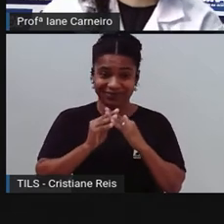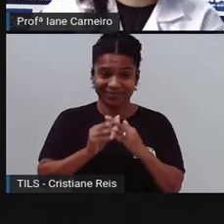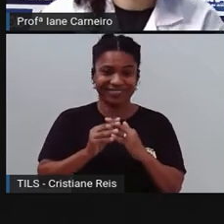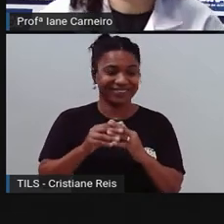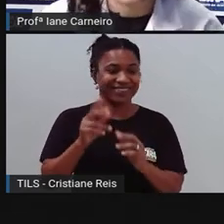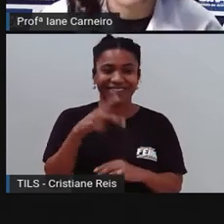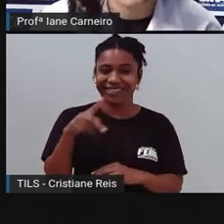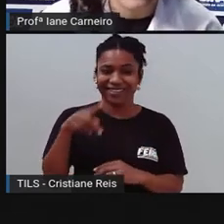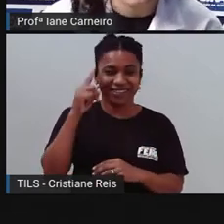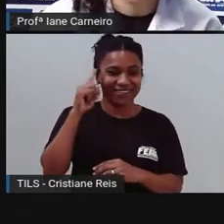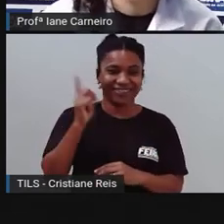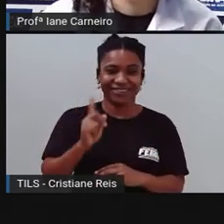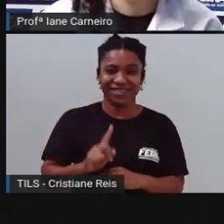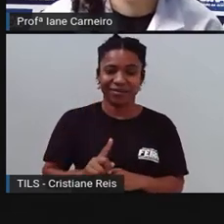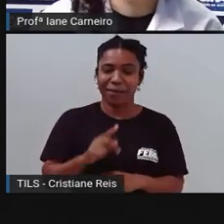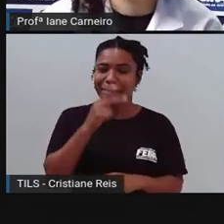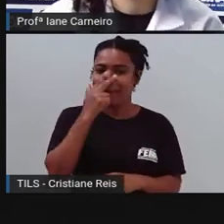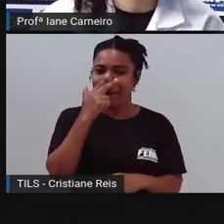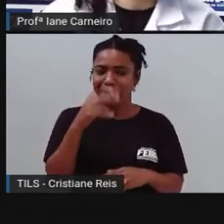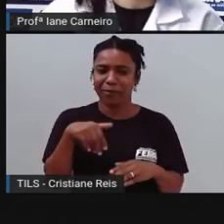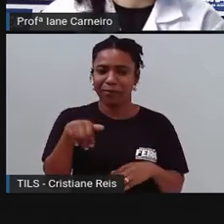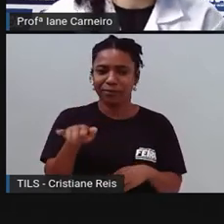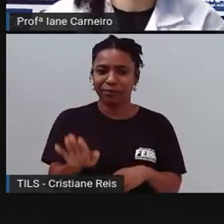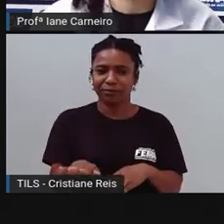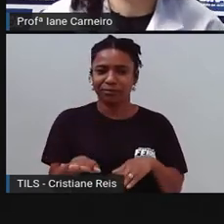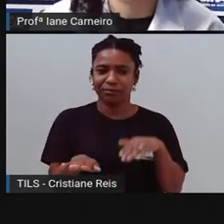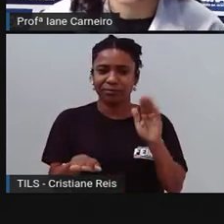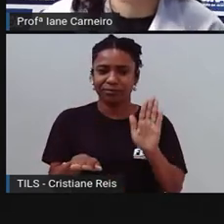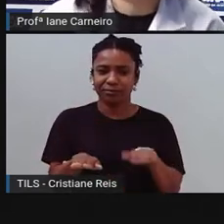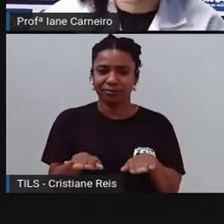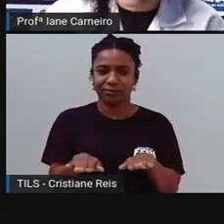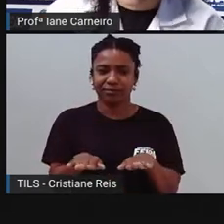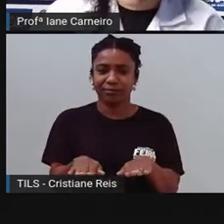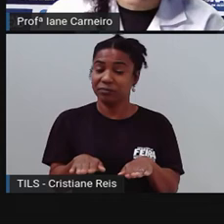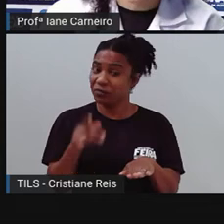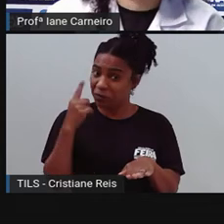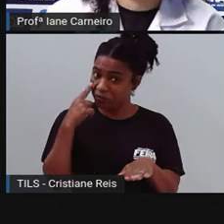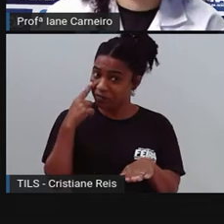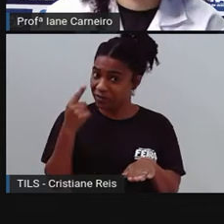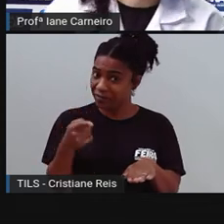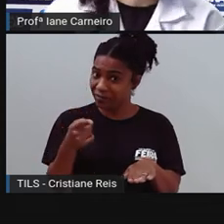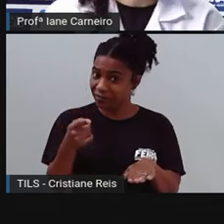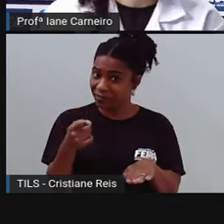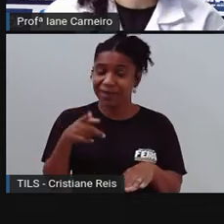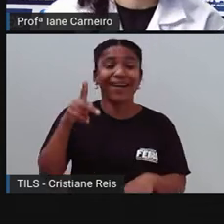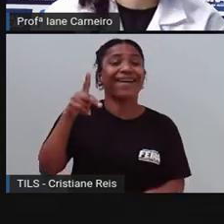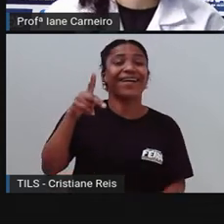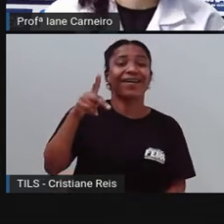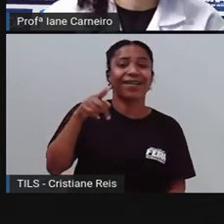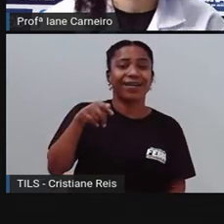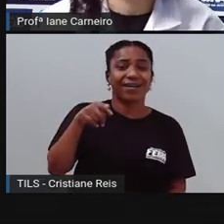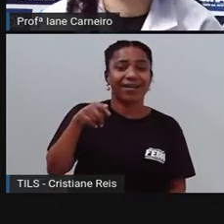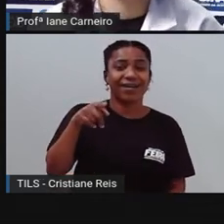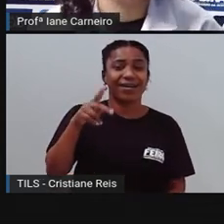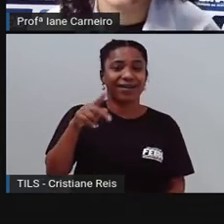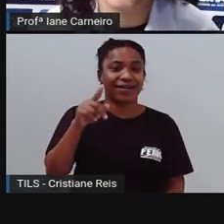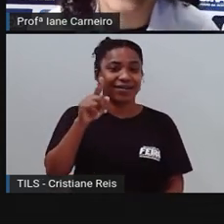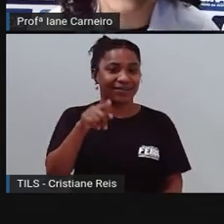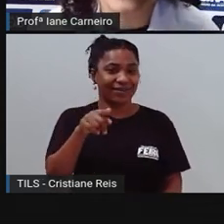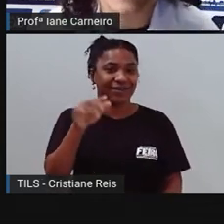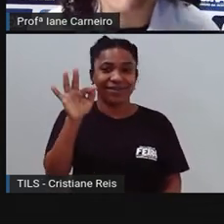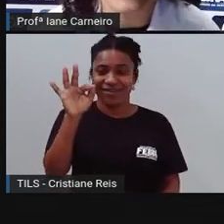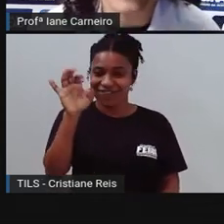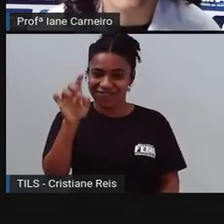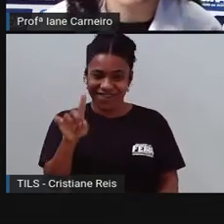não. Será que é o pé? Porque tem uma adivinha que é parecida com essa. Vamos ver se é o pé? É o pé. Ó, o escreveu